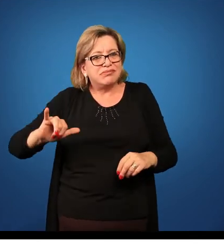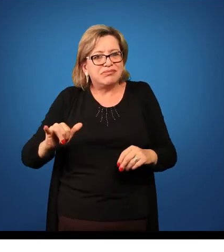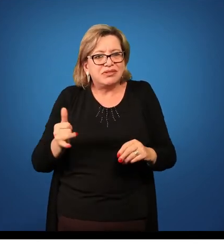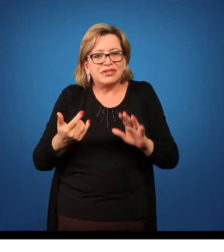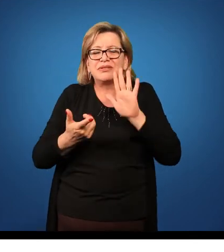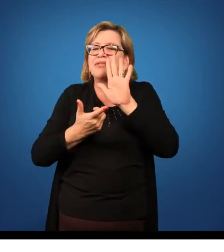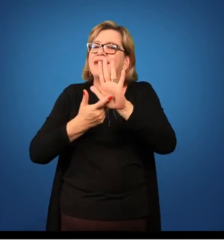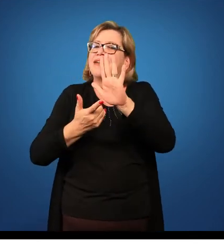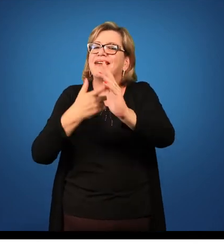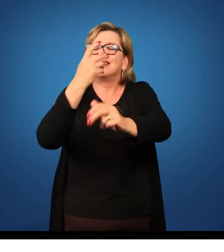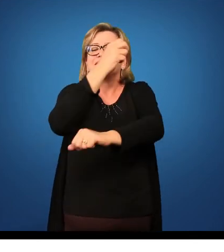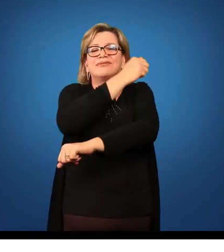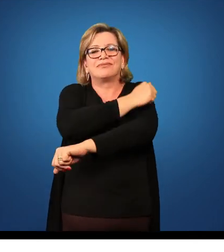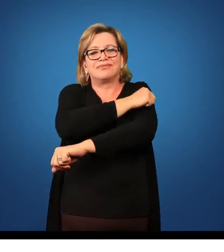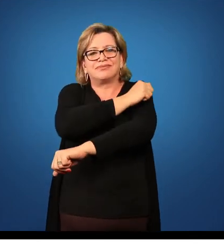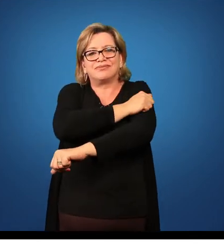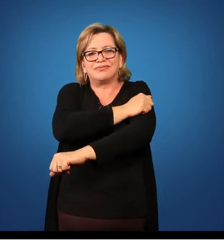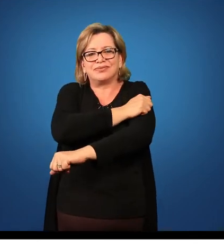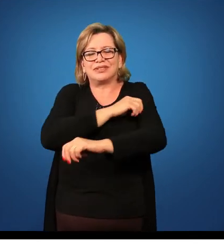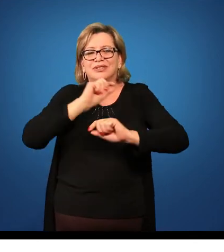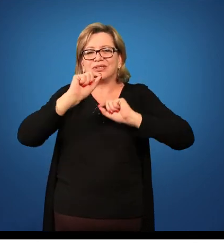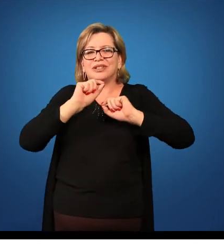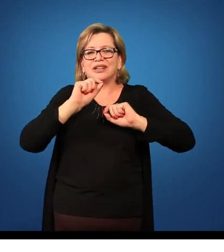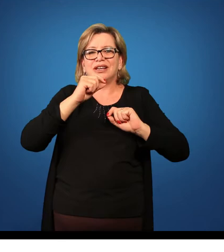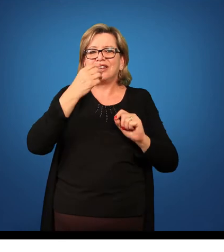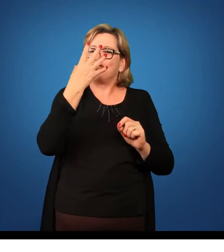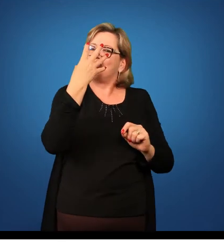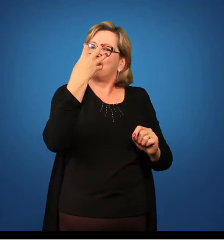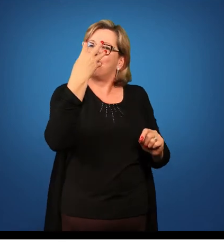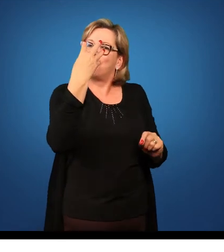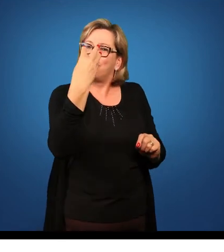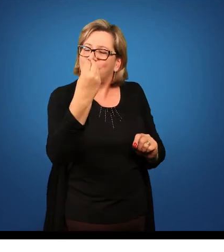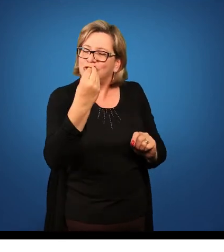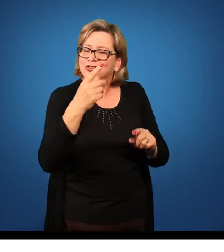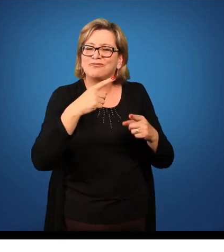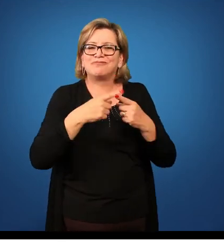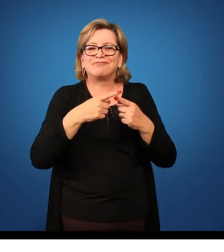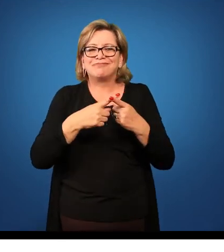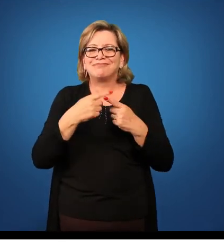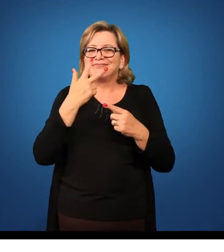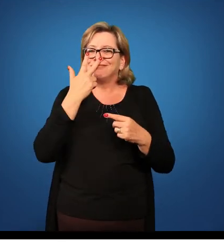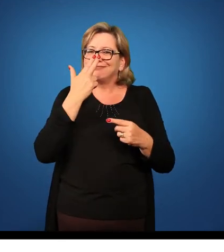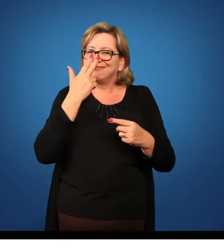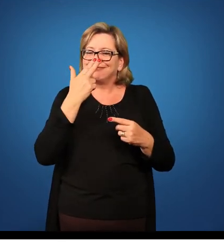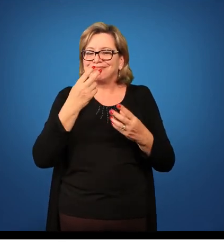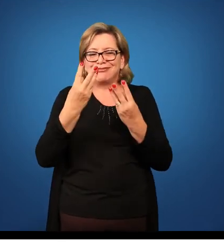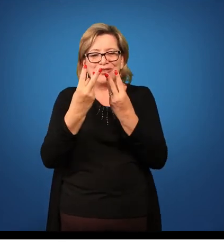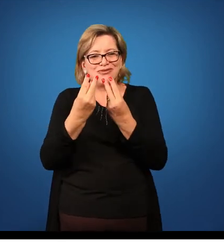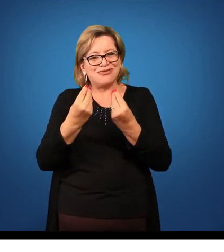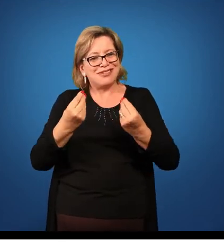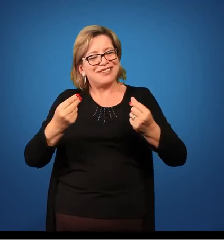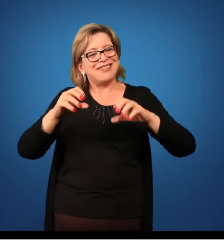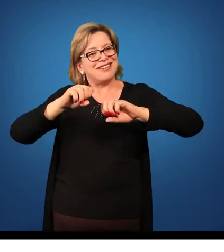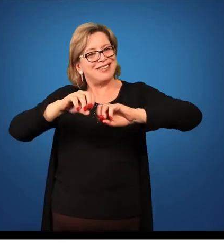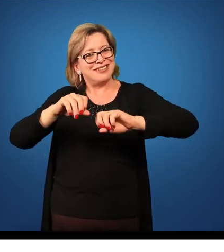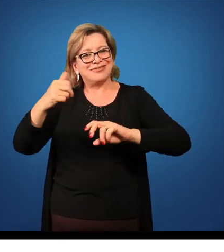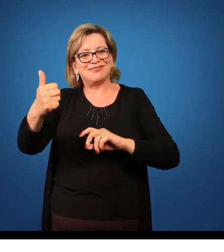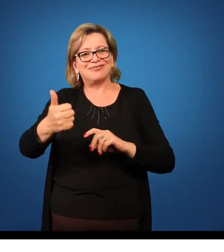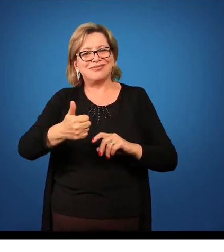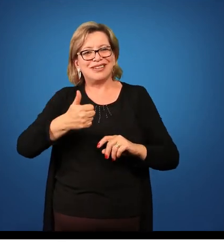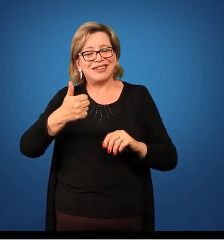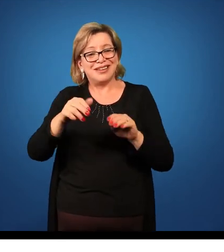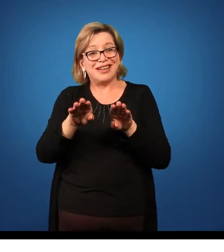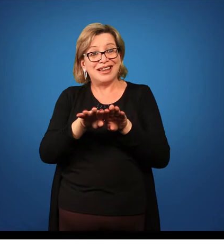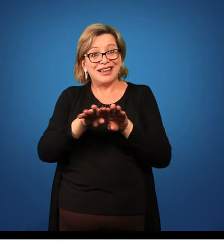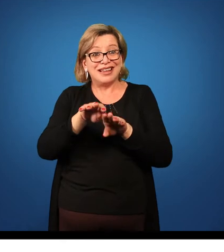expor para os alunos esquemas, figuras, isso vai enriquecer muito a sua aula, vai chamar a atenção dos alunos